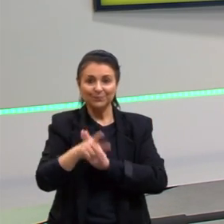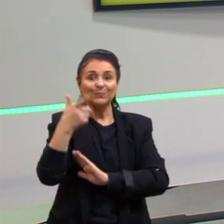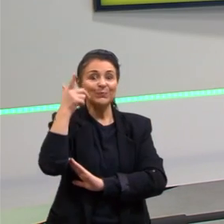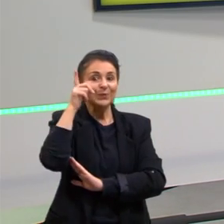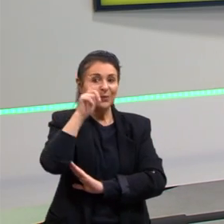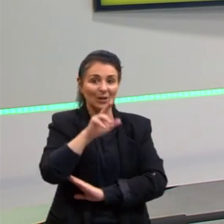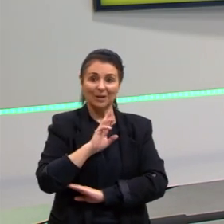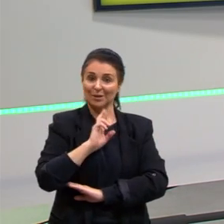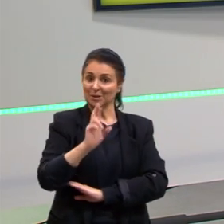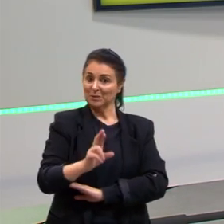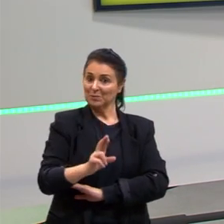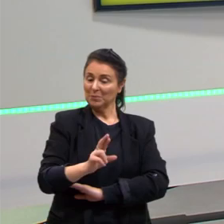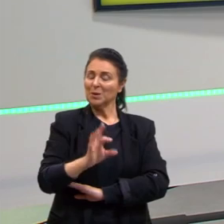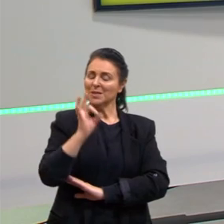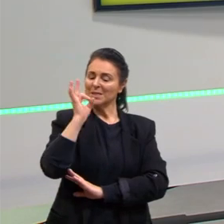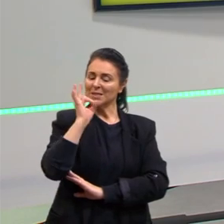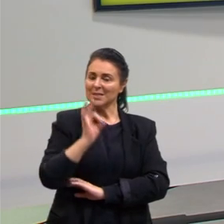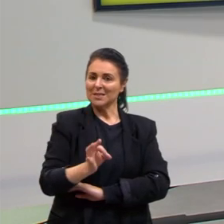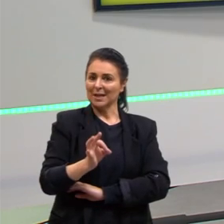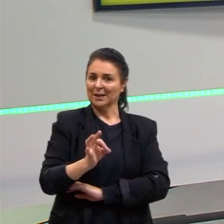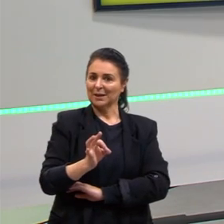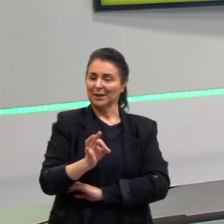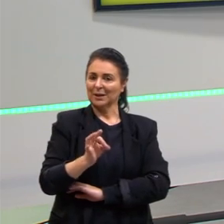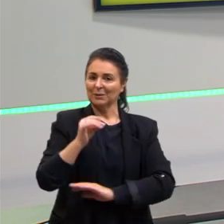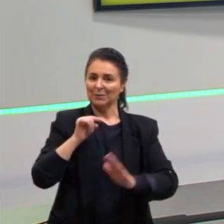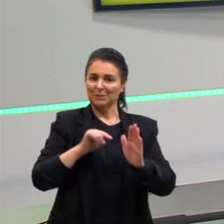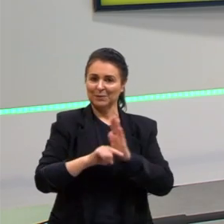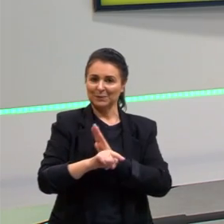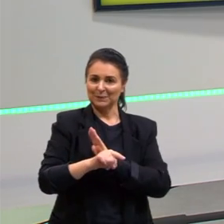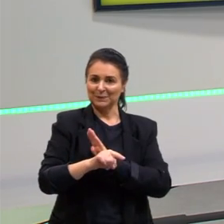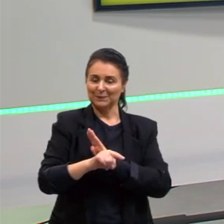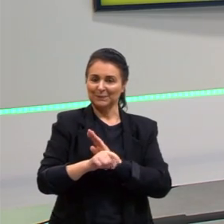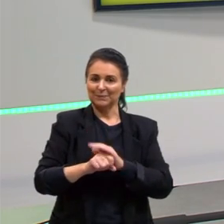você consegue acertar esse anunciado aqui, essa questão do Enem.